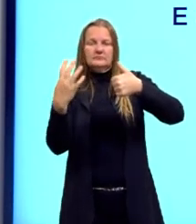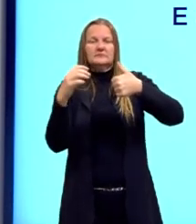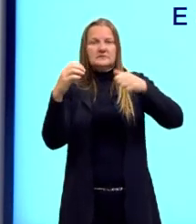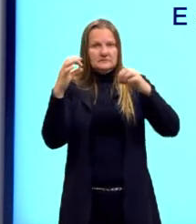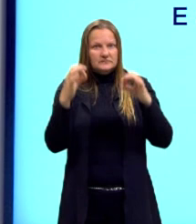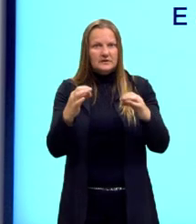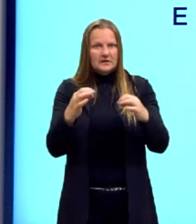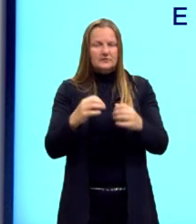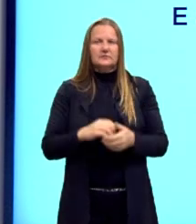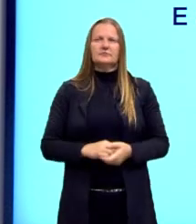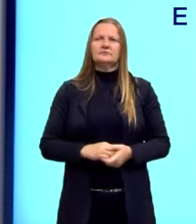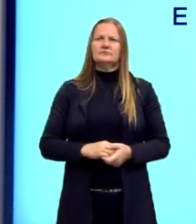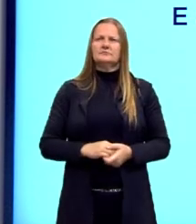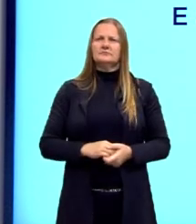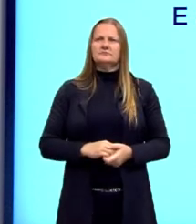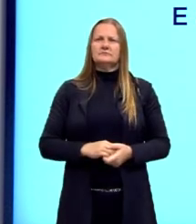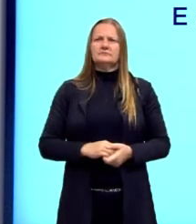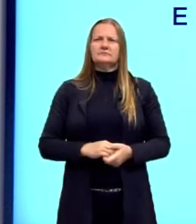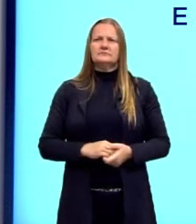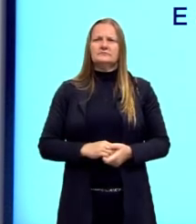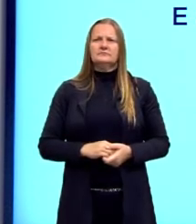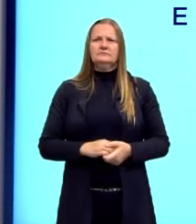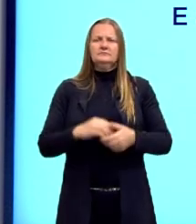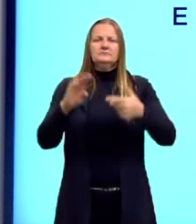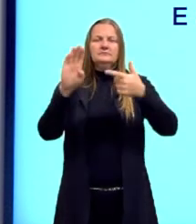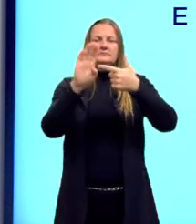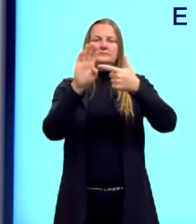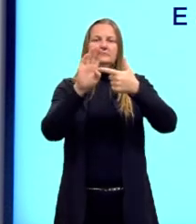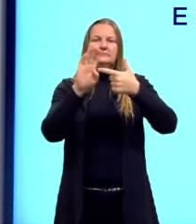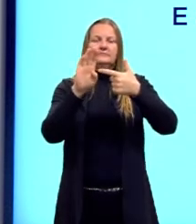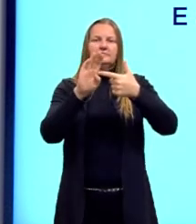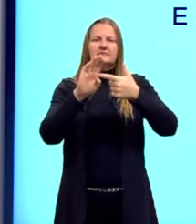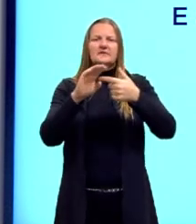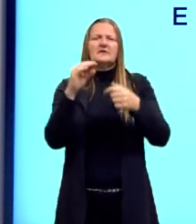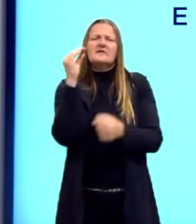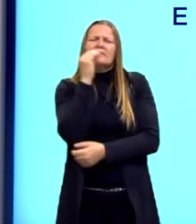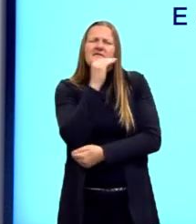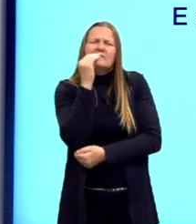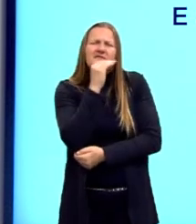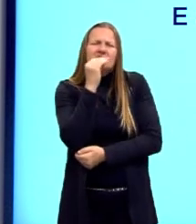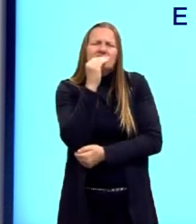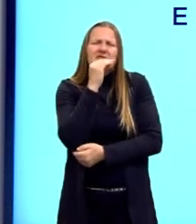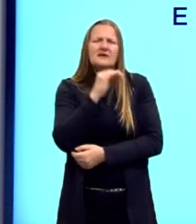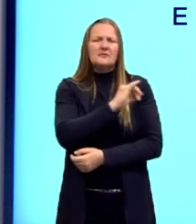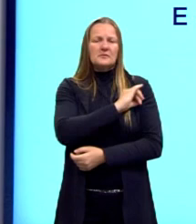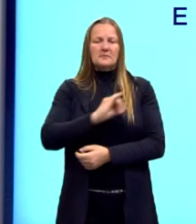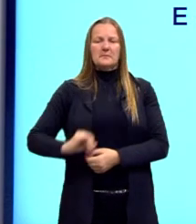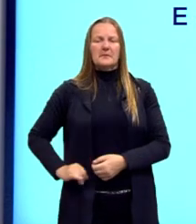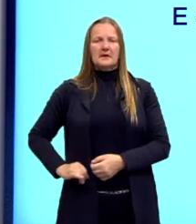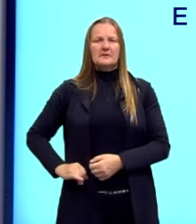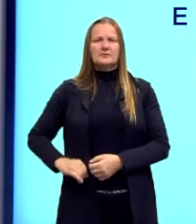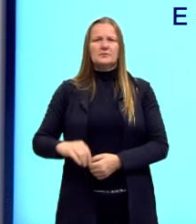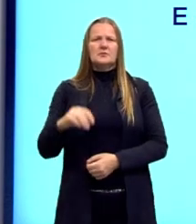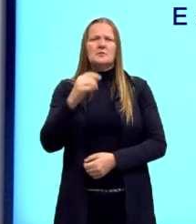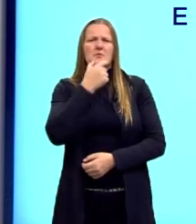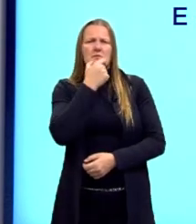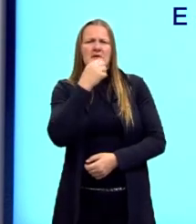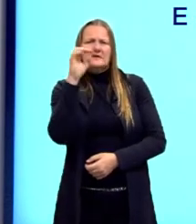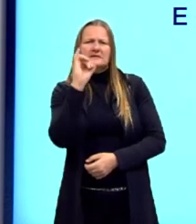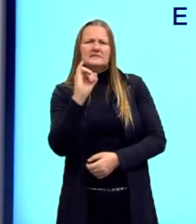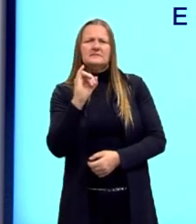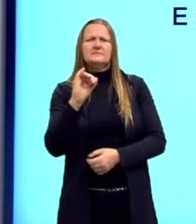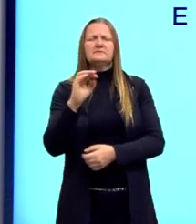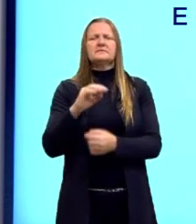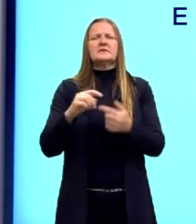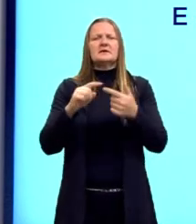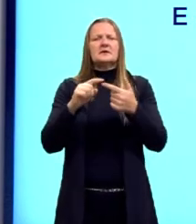parece ser essa a resposta, né. Na B, o enfraquecimento do Império Britânico, a Grande Depressão,